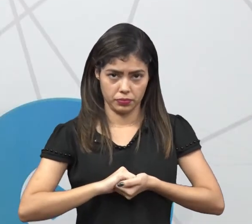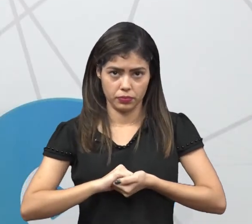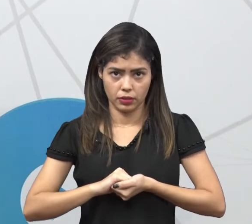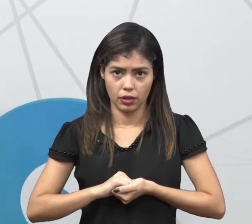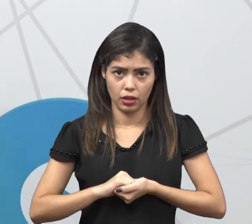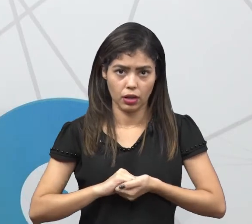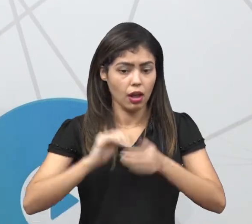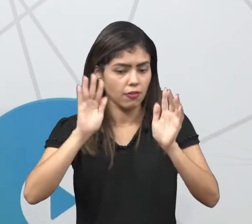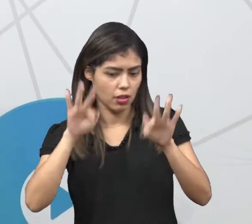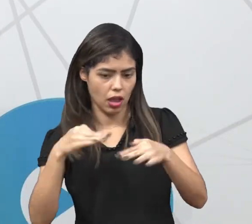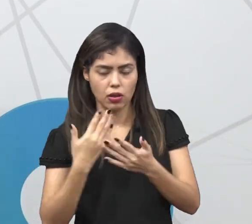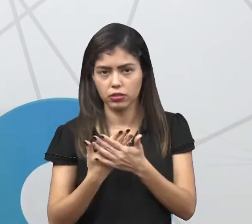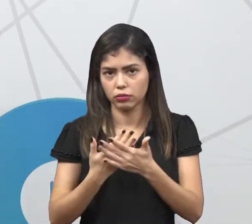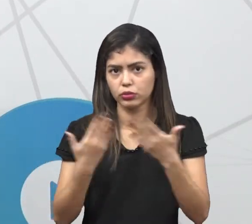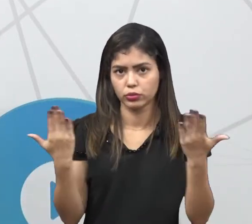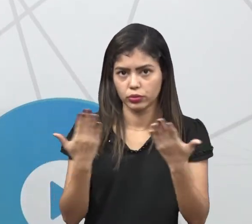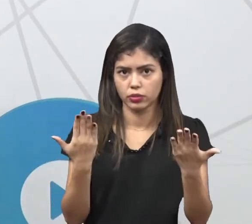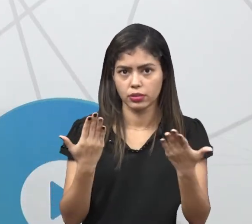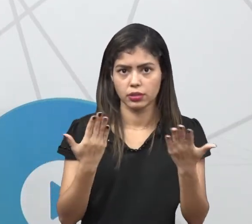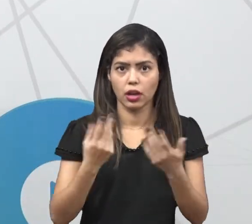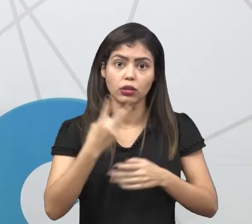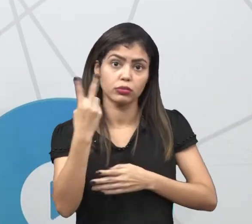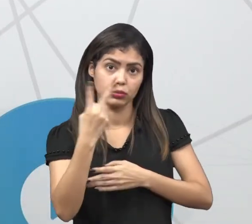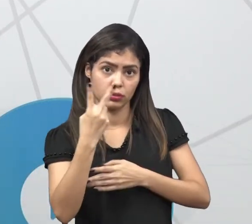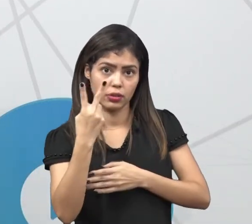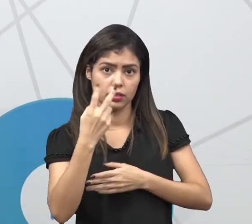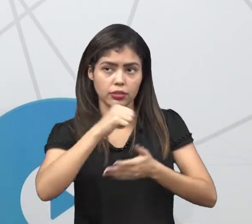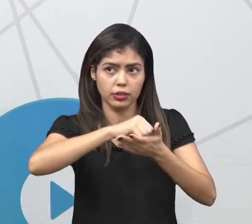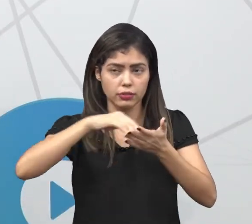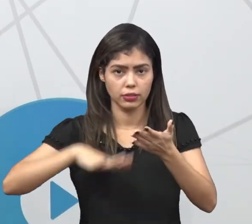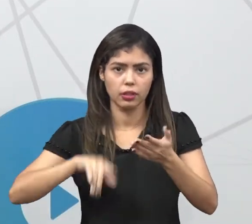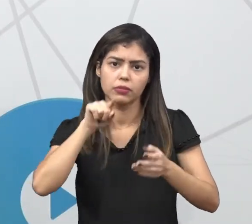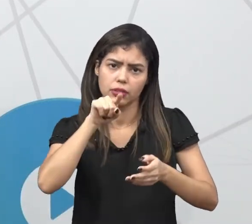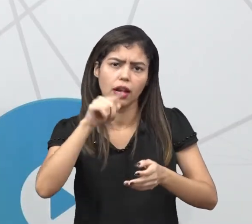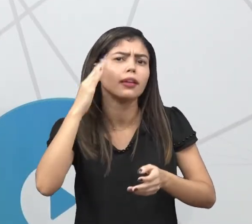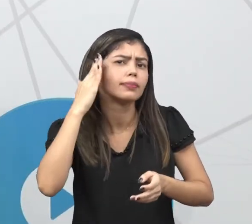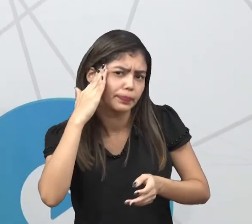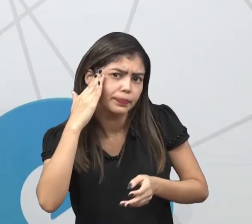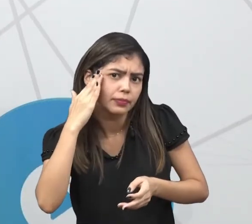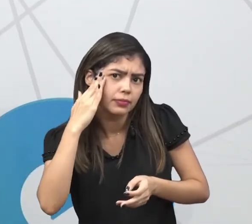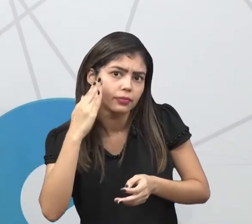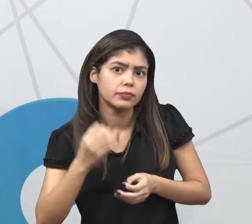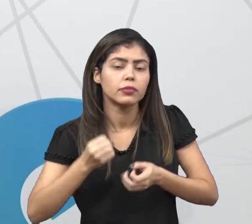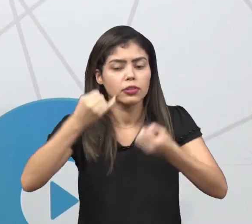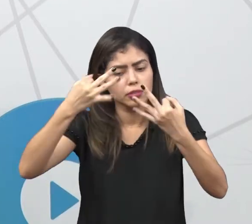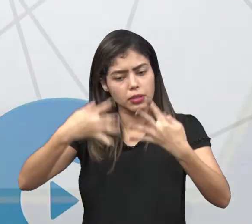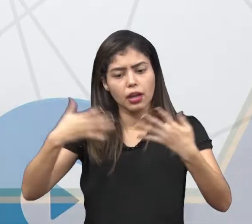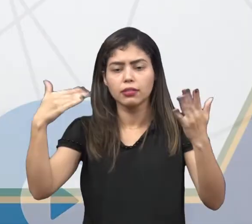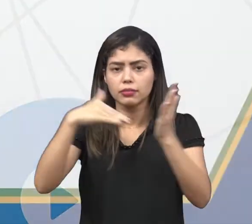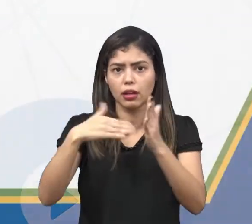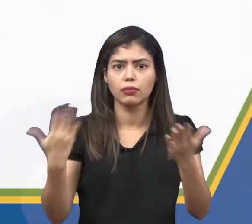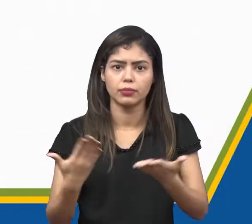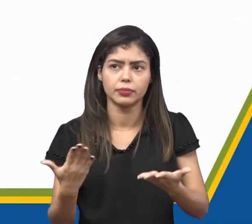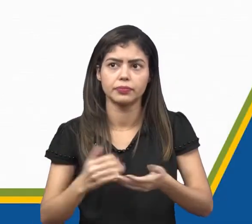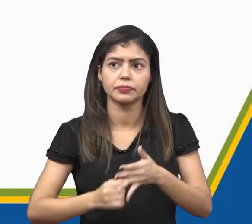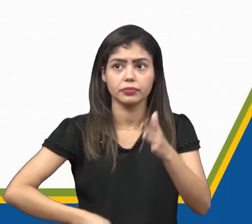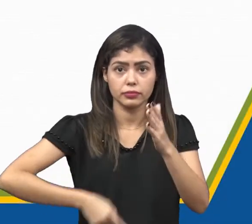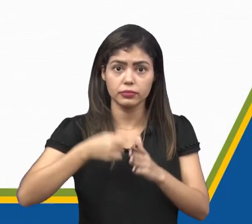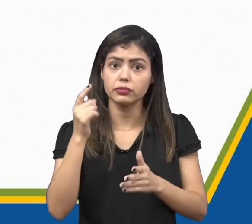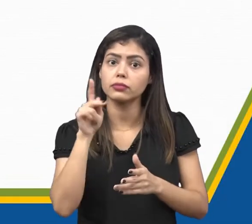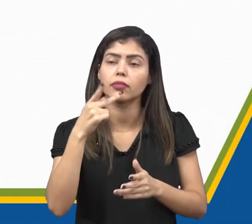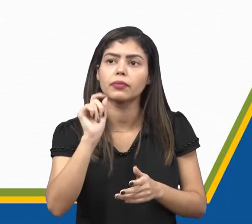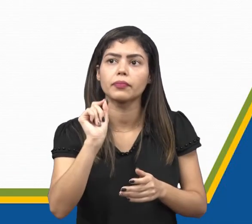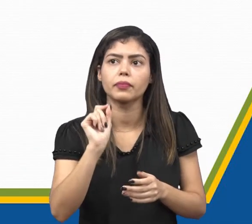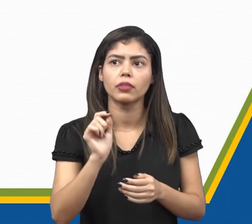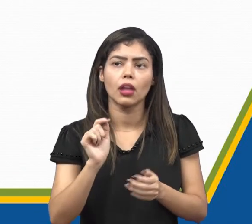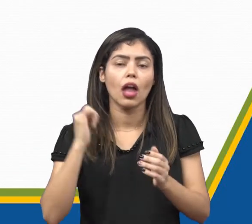Para finalizar nossa aula de hoje, a vai fazer dois pequenos exercícios para ver se você entendeu aquilo que foi explicado até agora. O primeiro deles diz